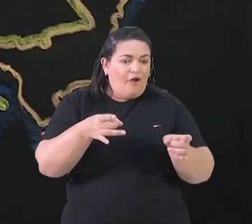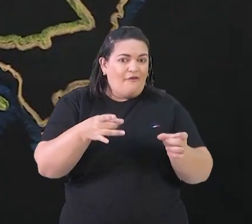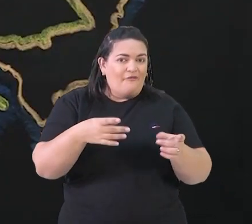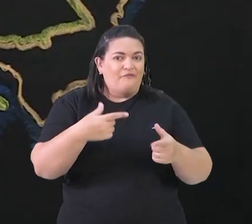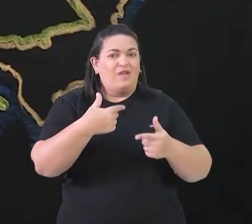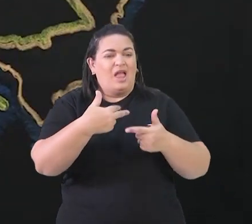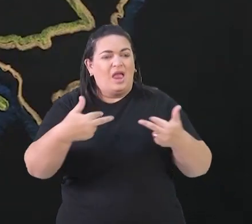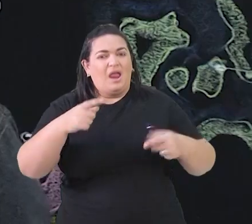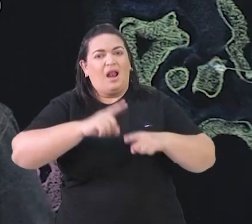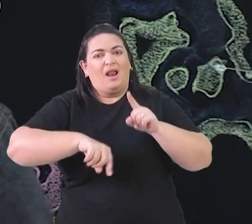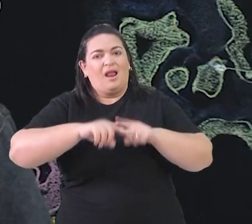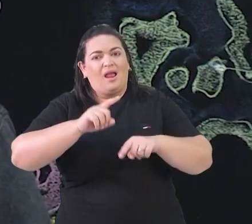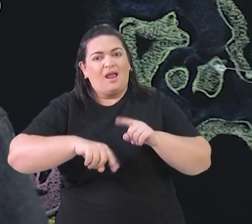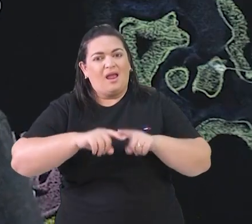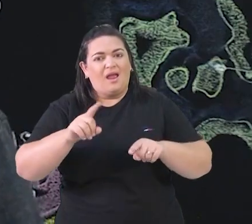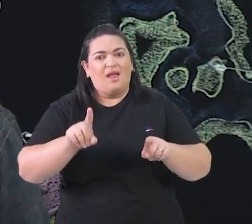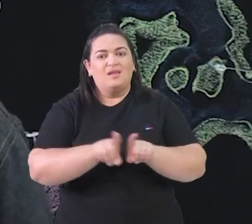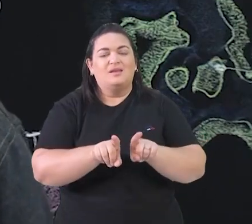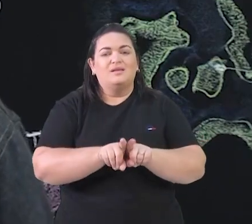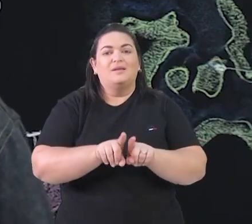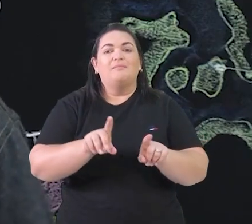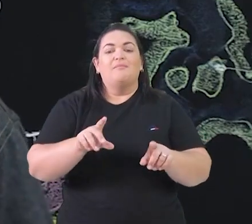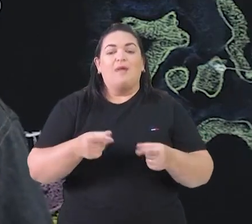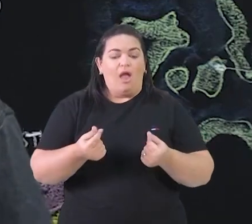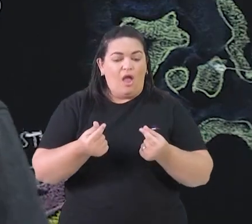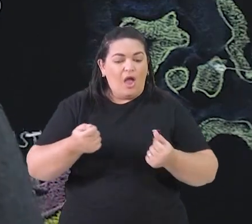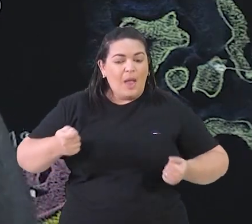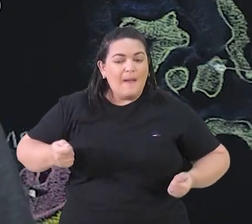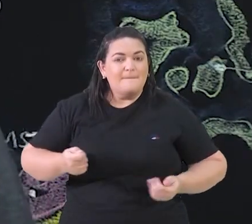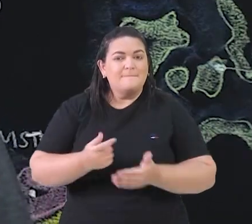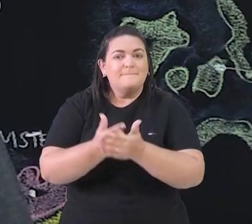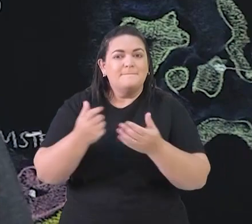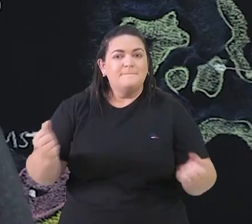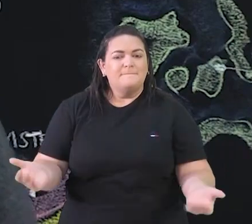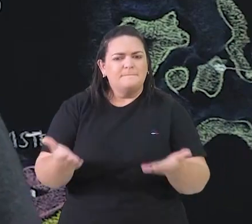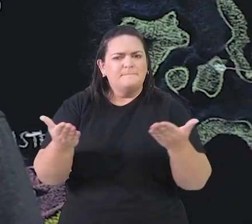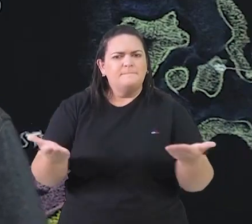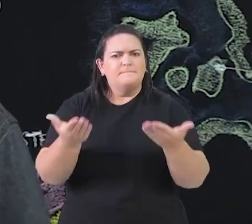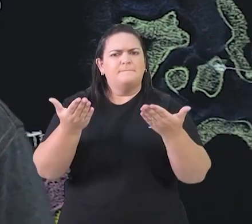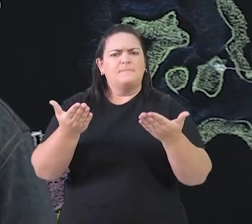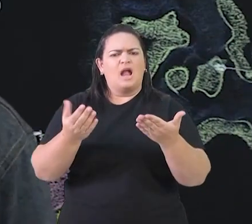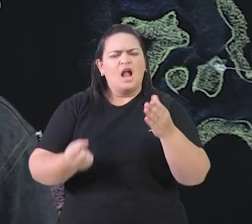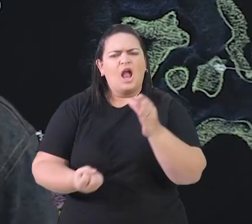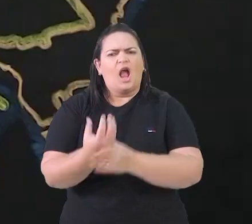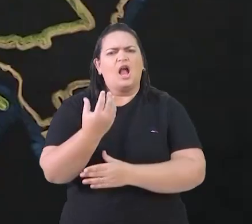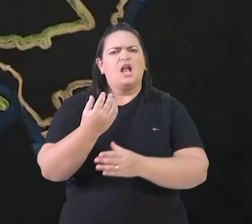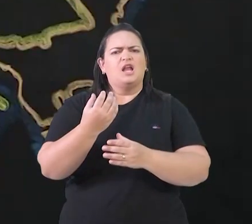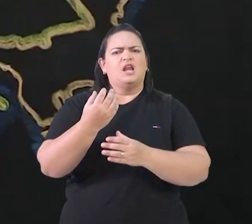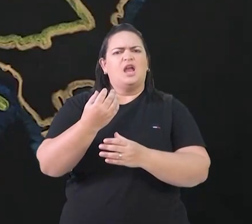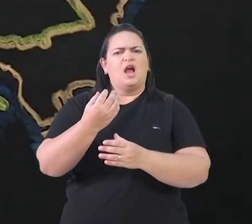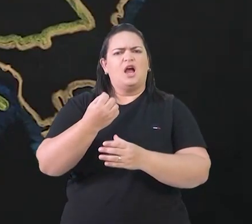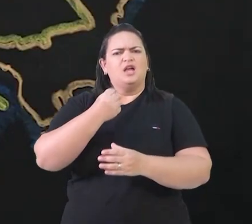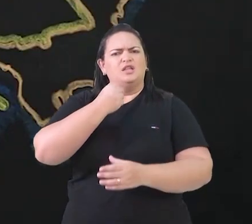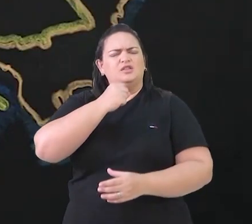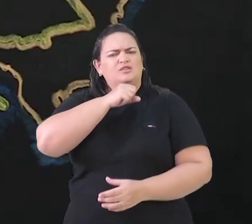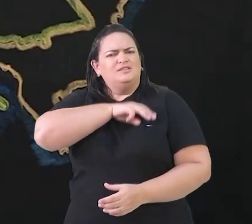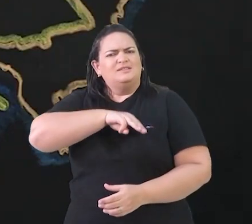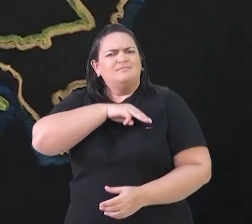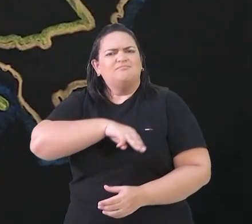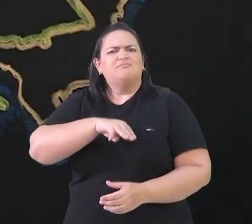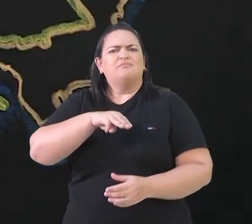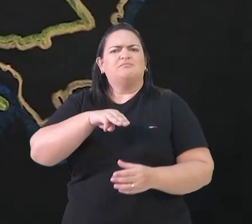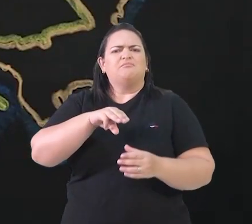queixa dos reformadores, e investiu pesado na formação dos padres, com a criação de seminários, é um investimento em